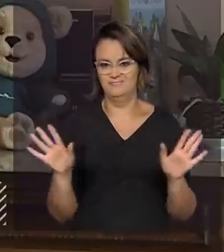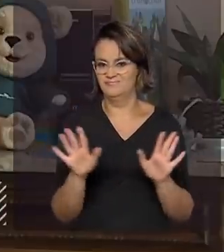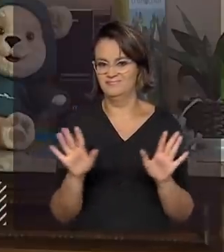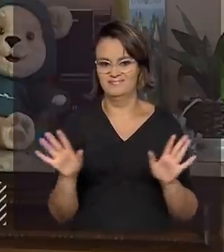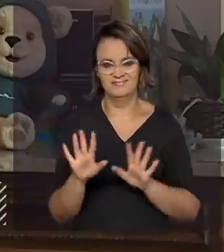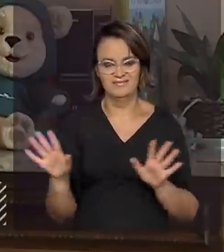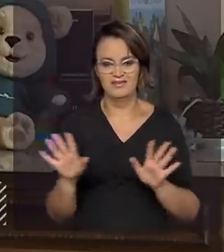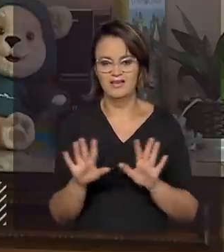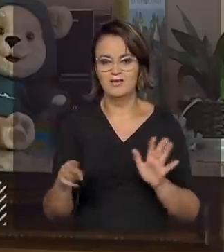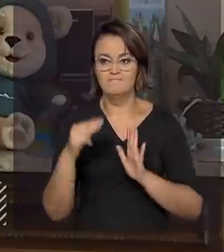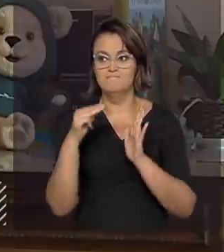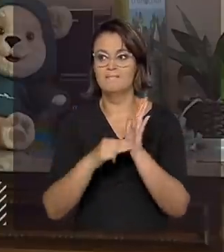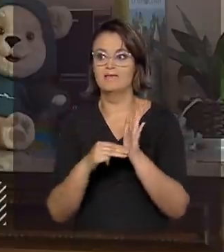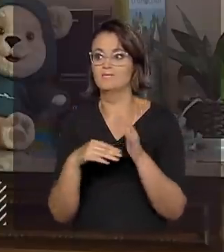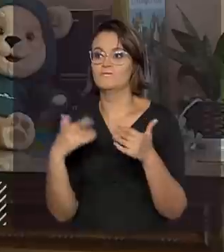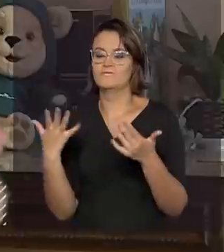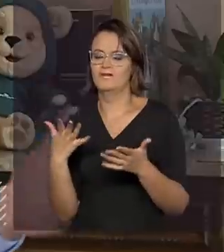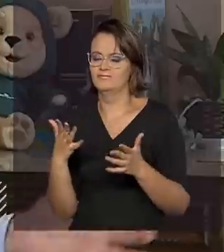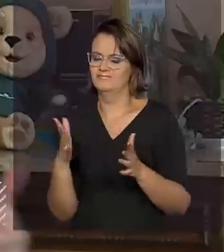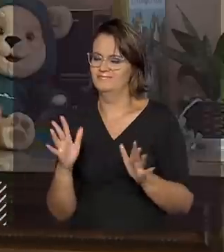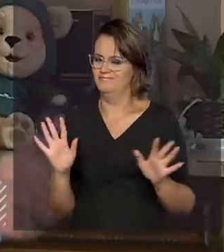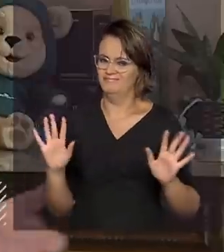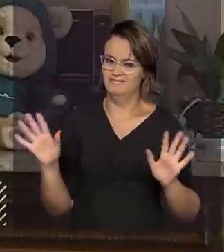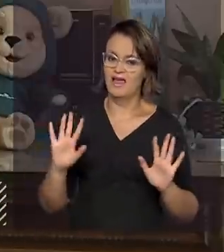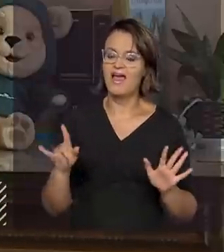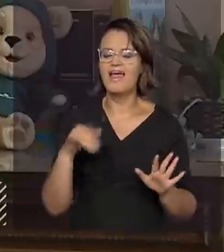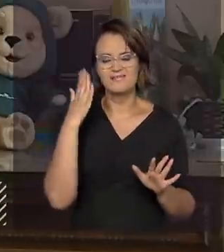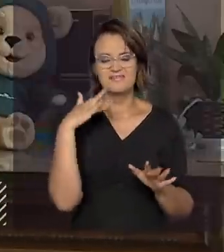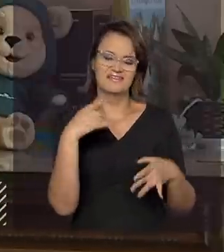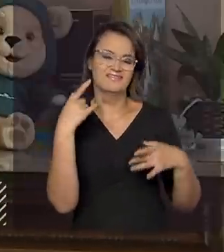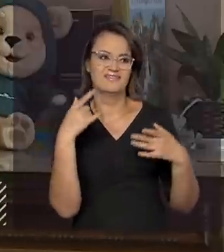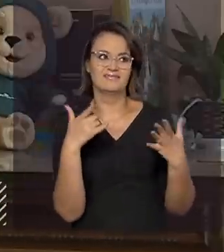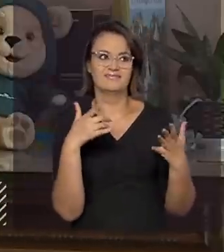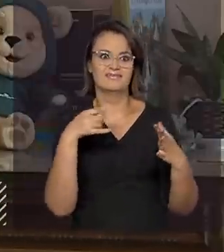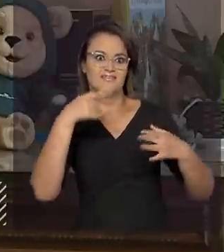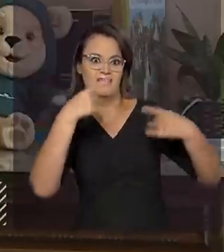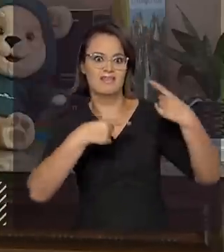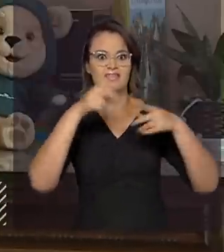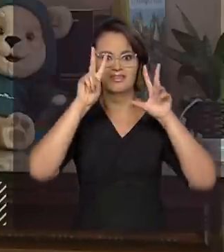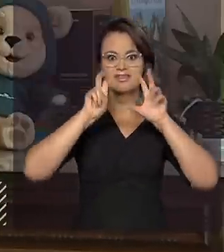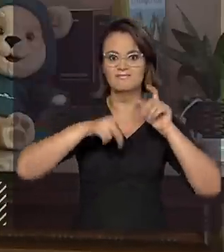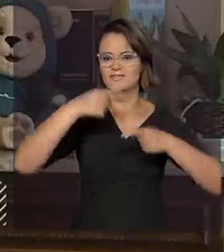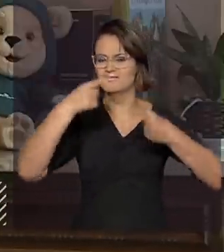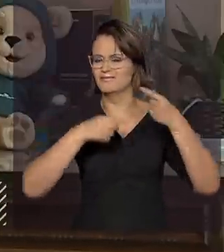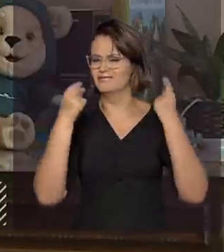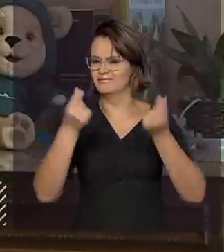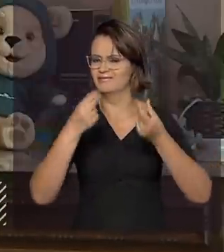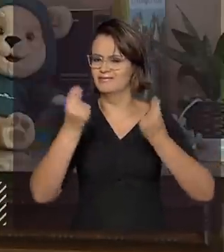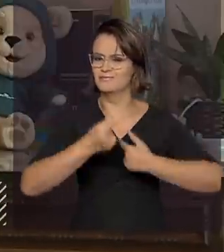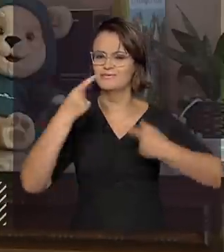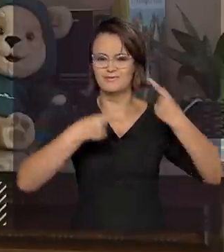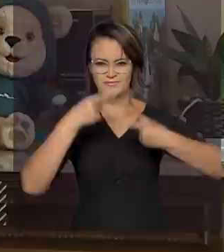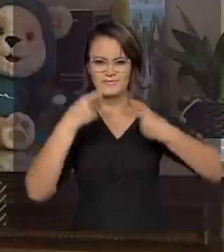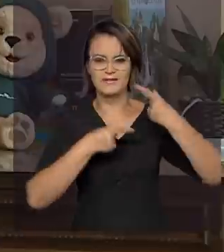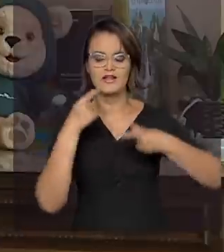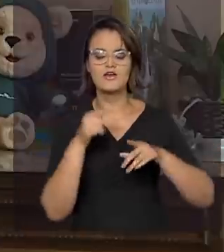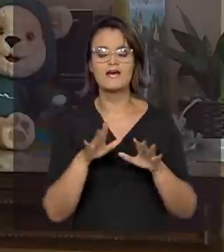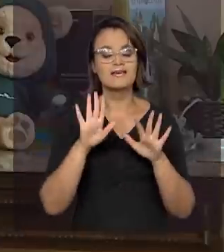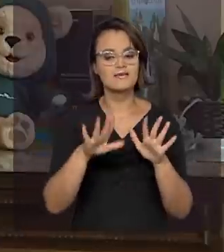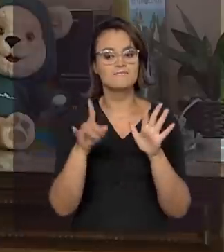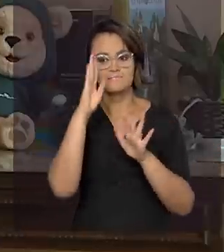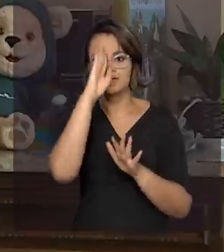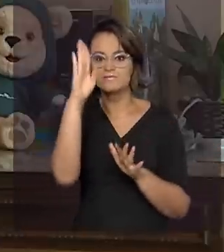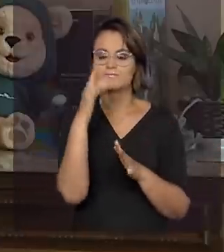menção a métodos. Eu sei que essa discussão foi travada durante muito tempo, inclusive